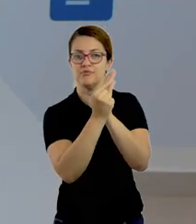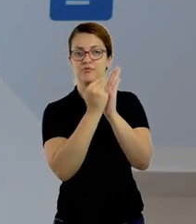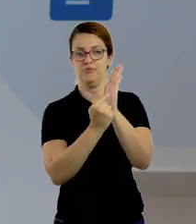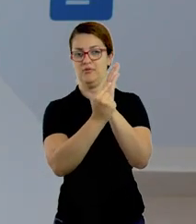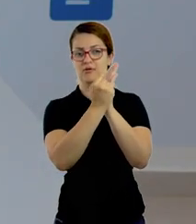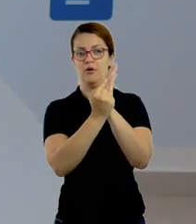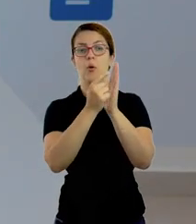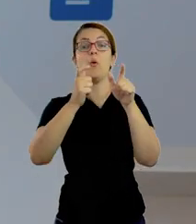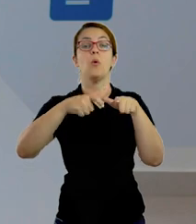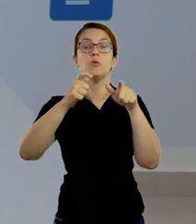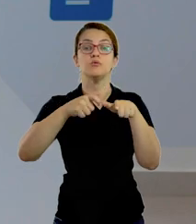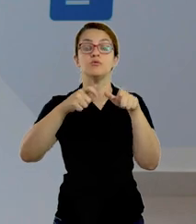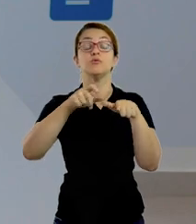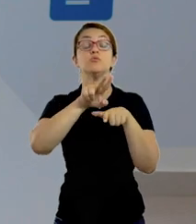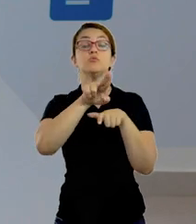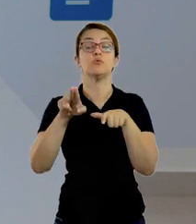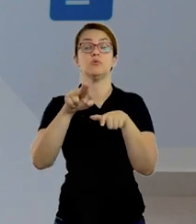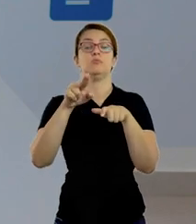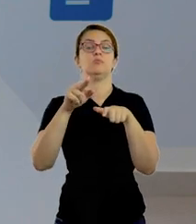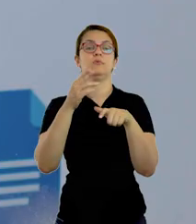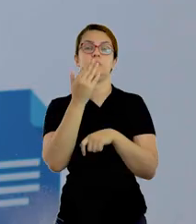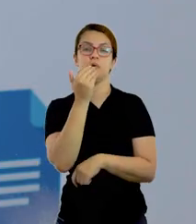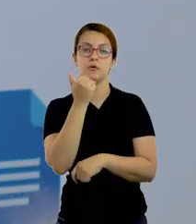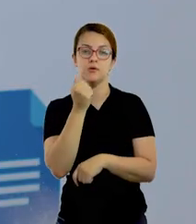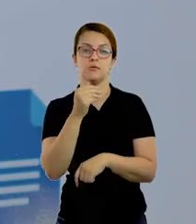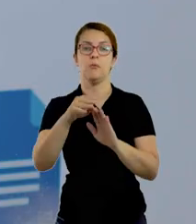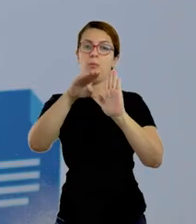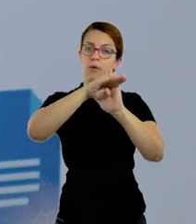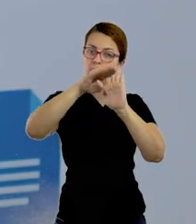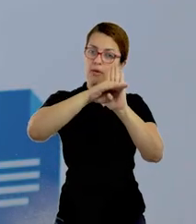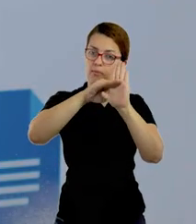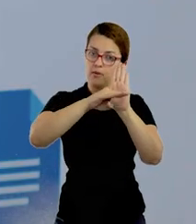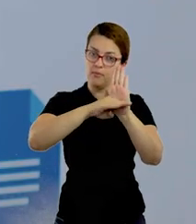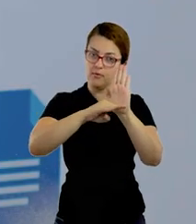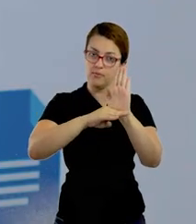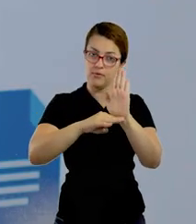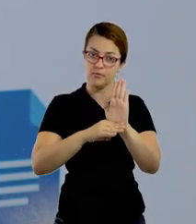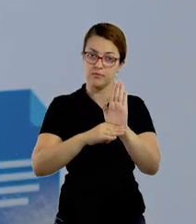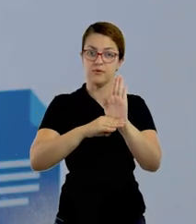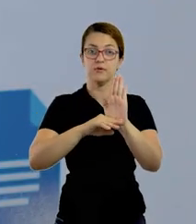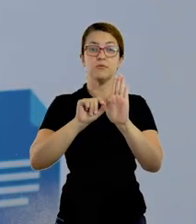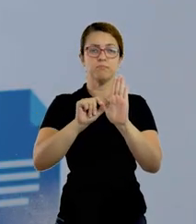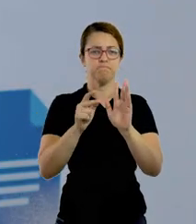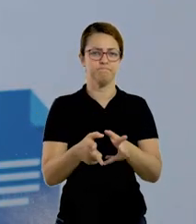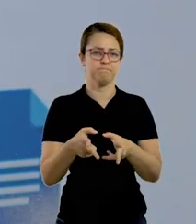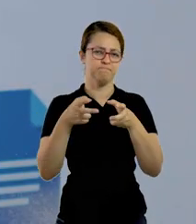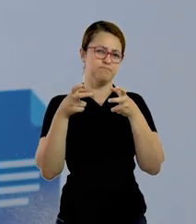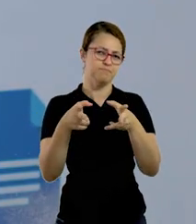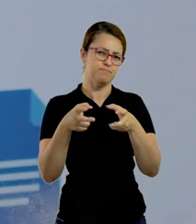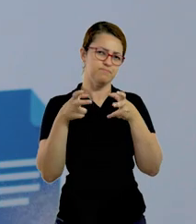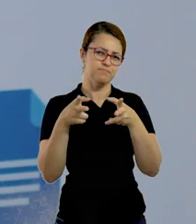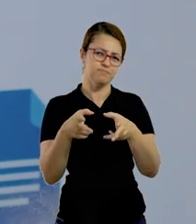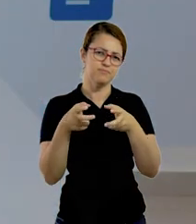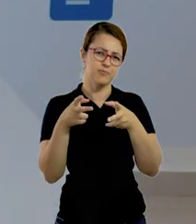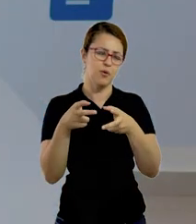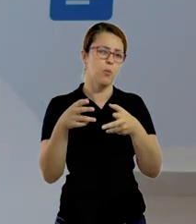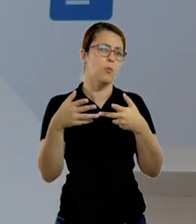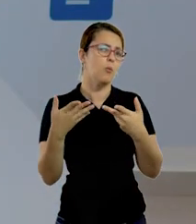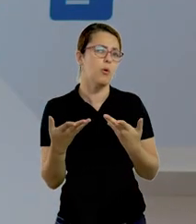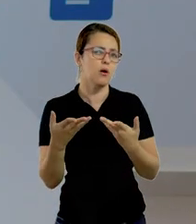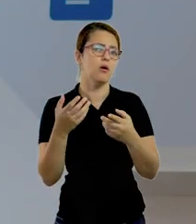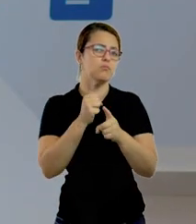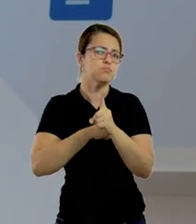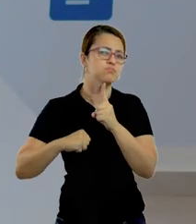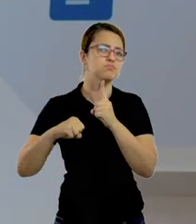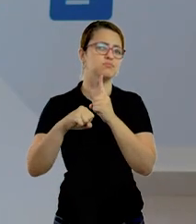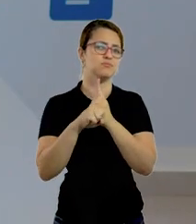circular onde estão os alimentos, formar essa lista de palavras, ela vai perceber a